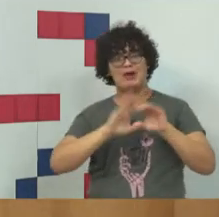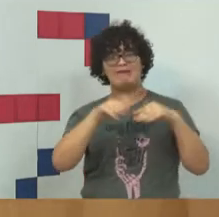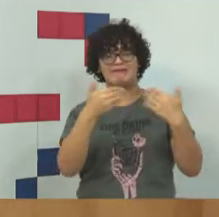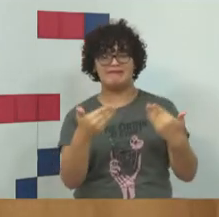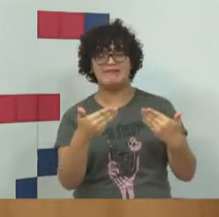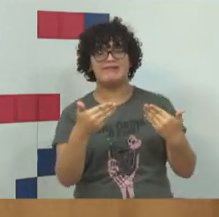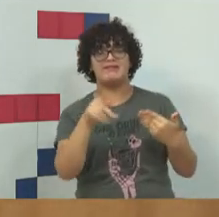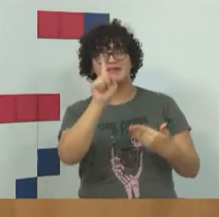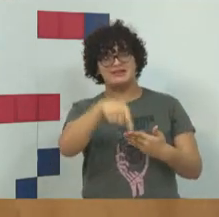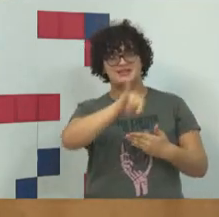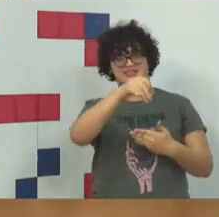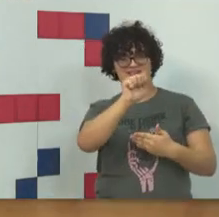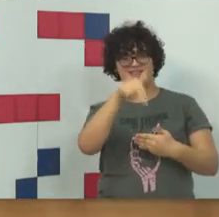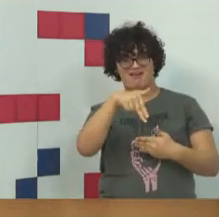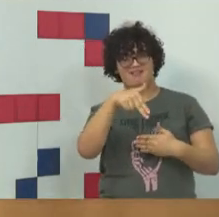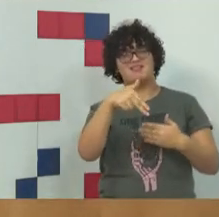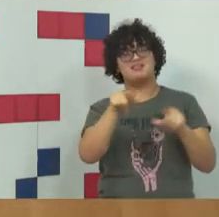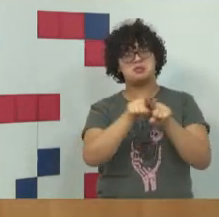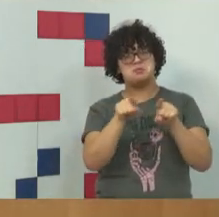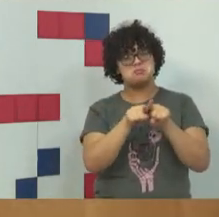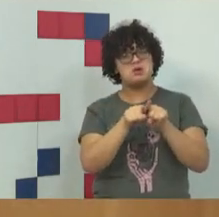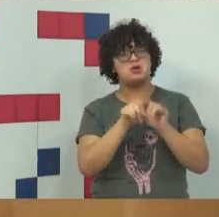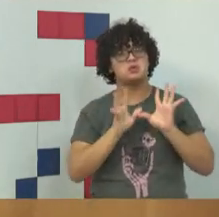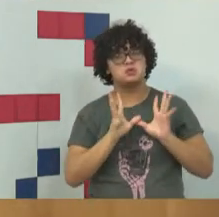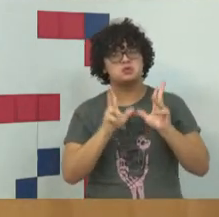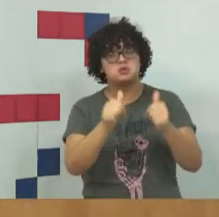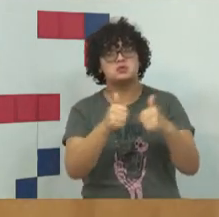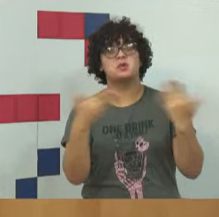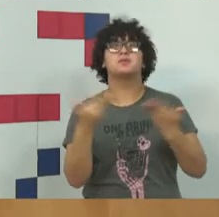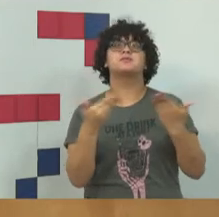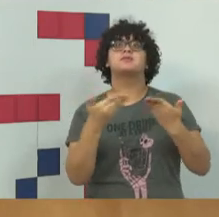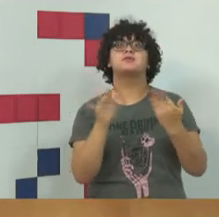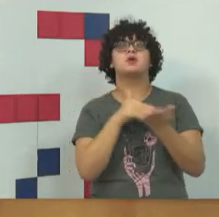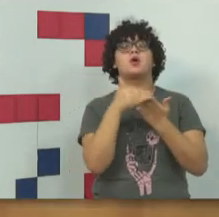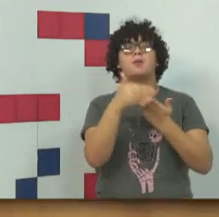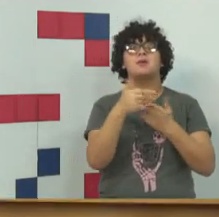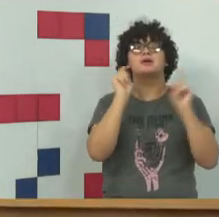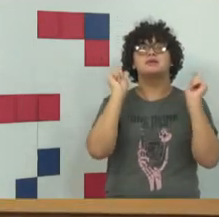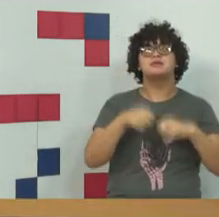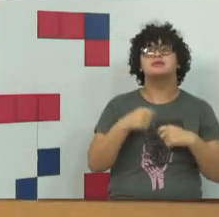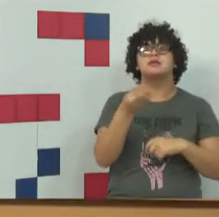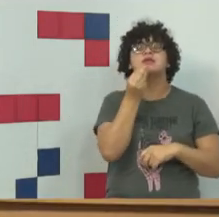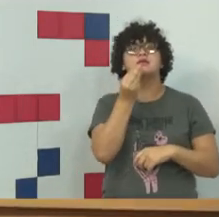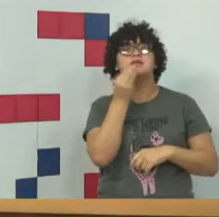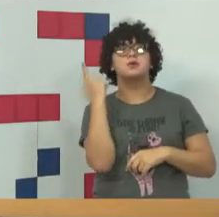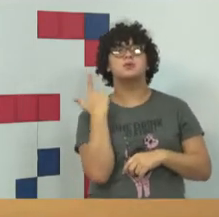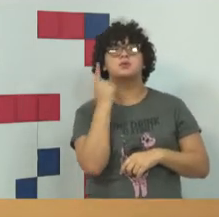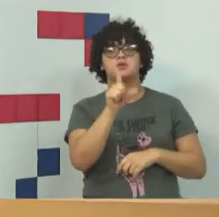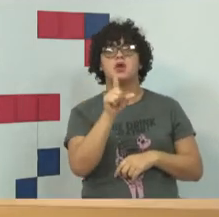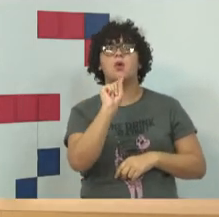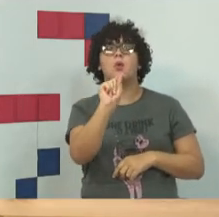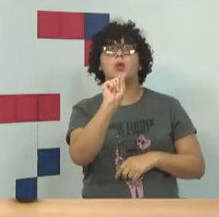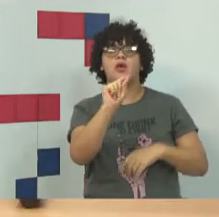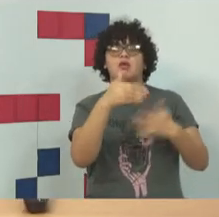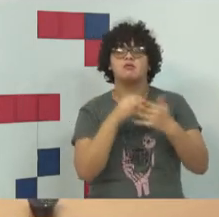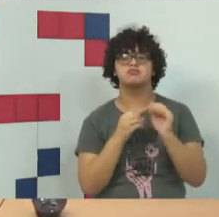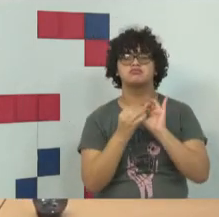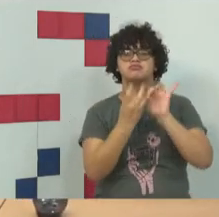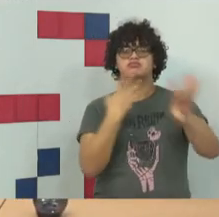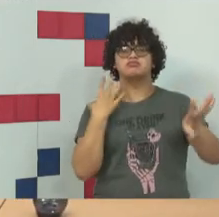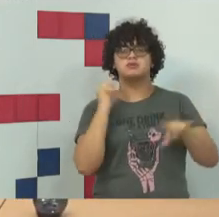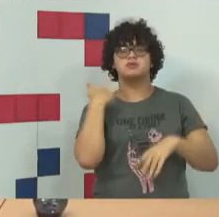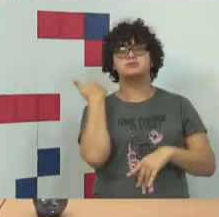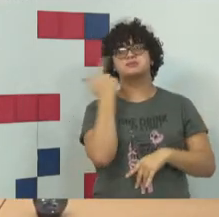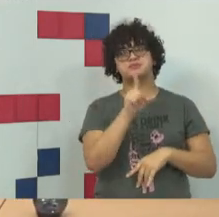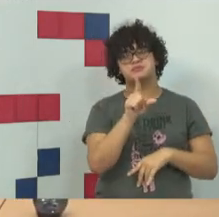mediador, o Jean, e toda a equipe técnica que está batalhando bastante para conseguir que essa transmissão aconteça